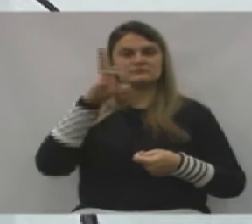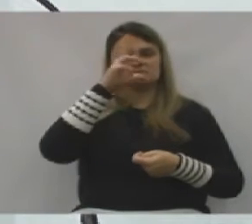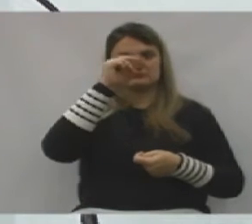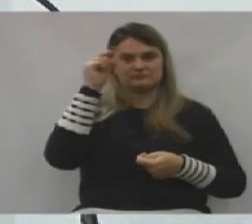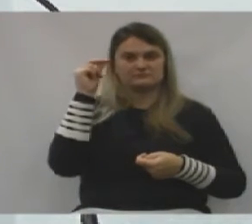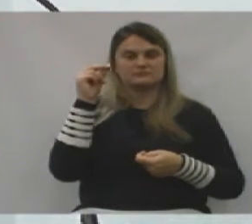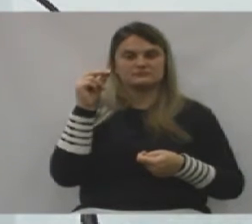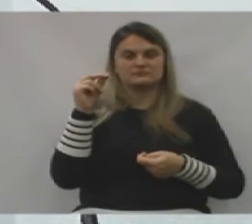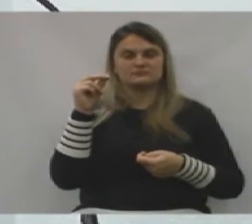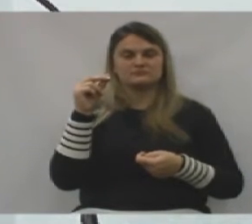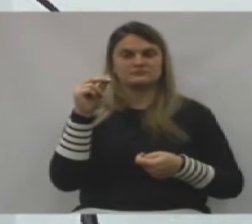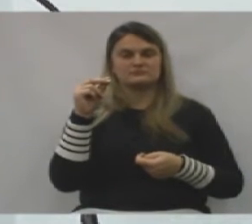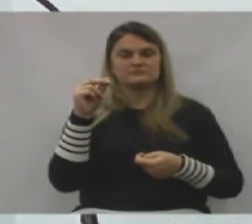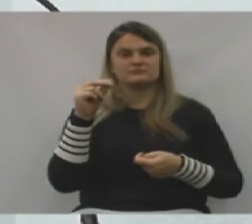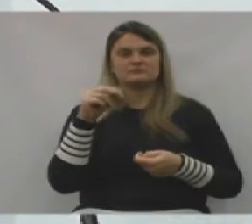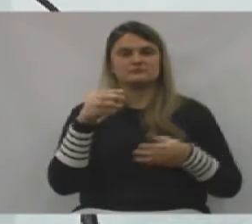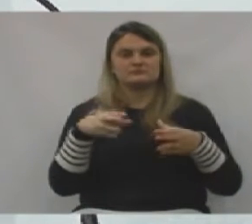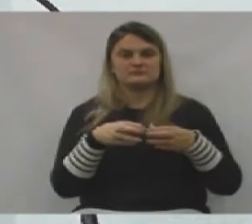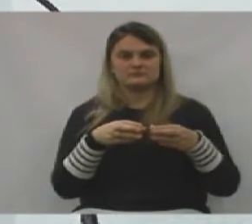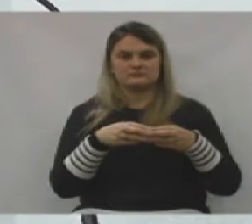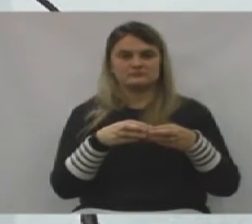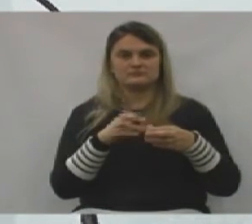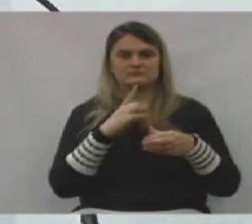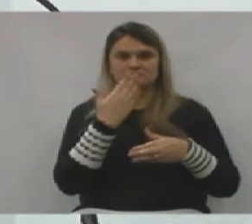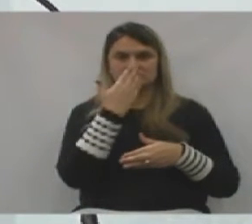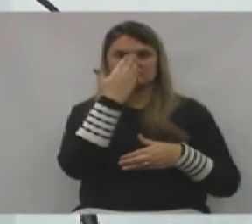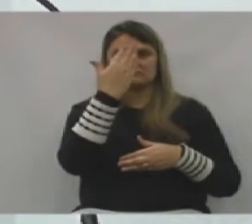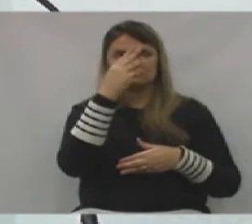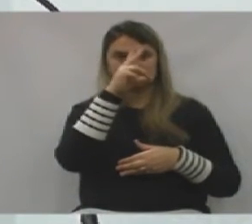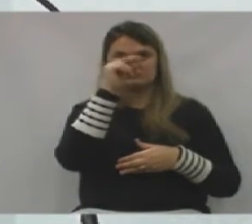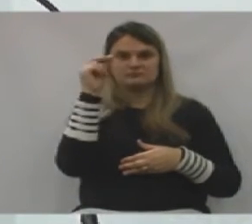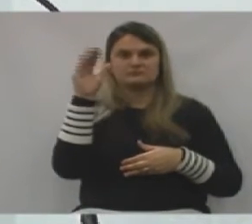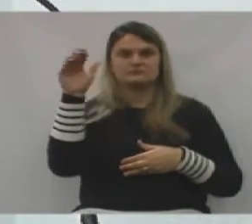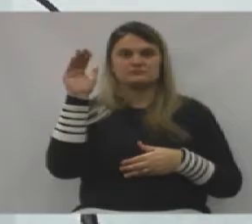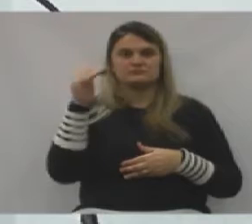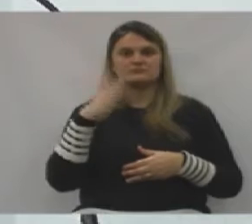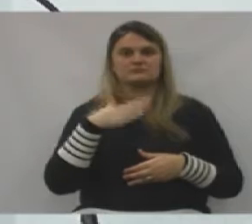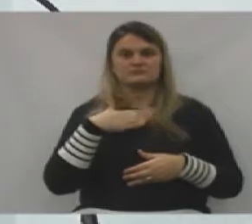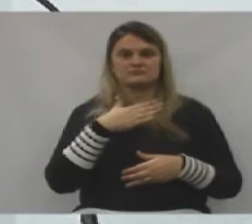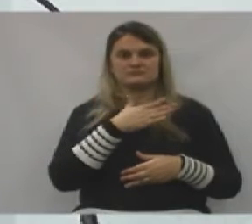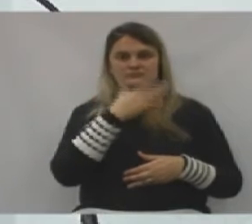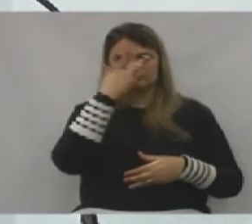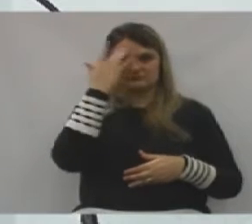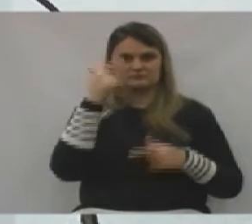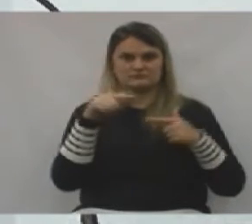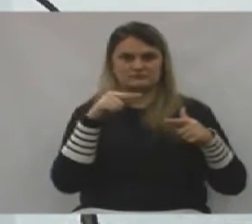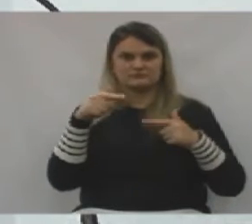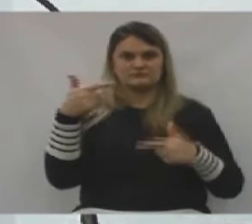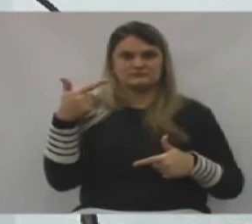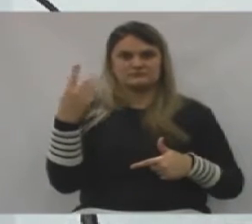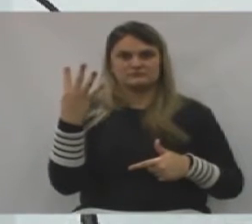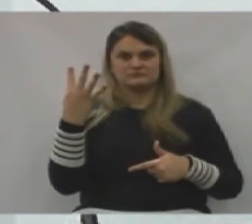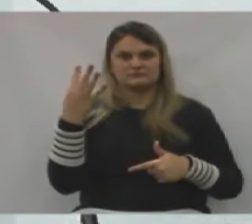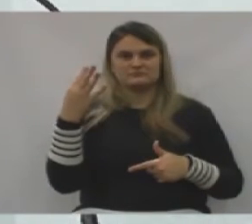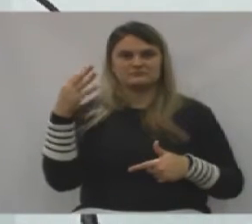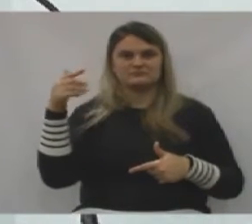executivo, da equipe que está à frente da prefeitura, que eu chamo o meu pessoal que trabalha 24